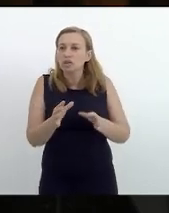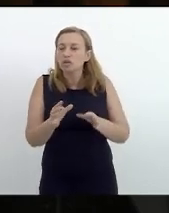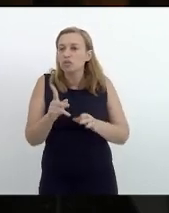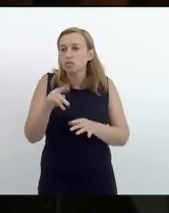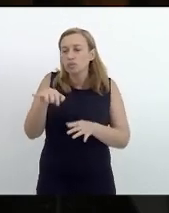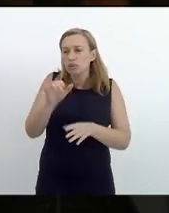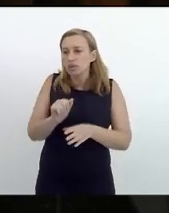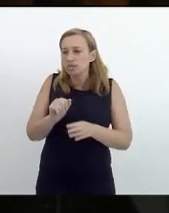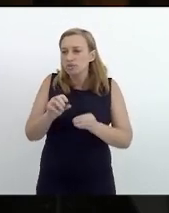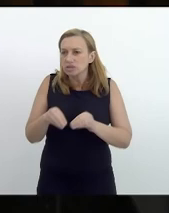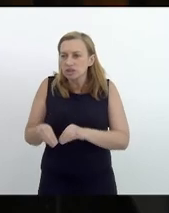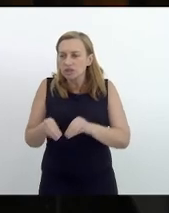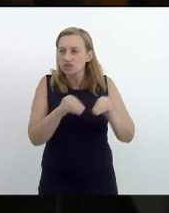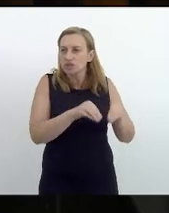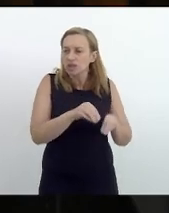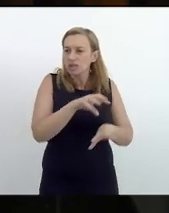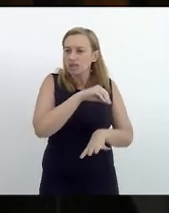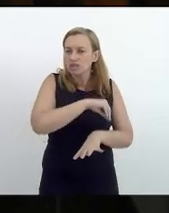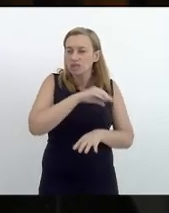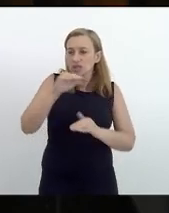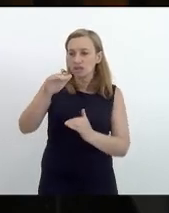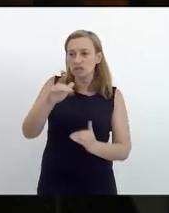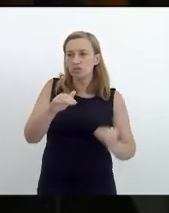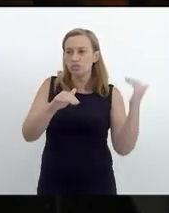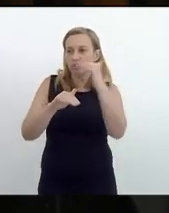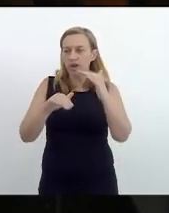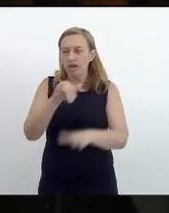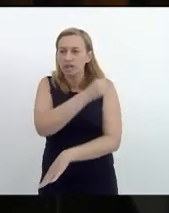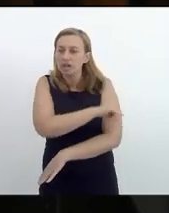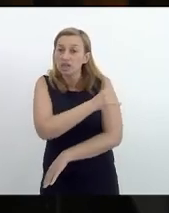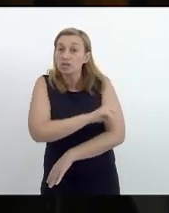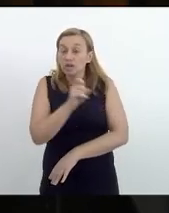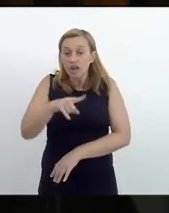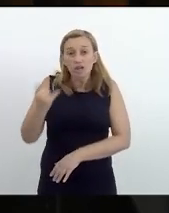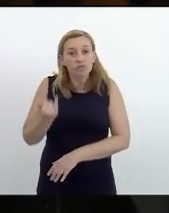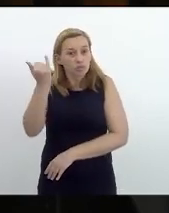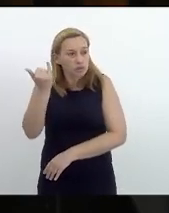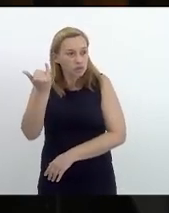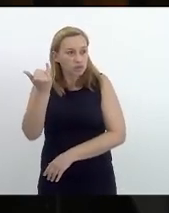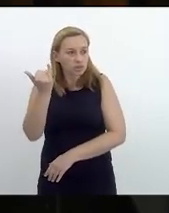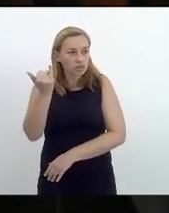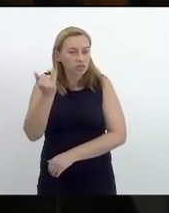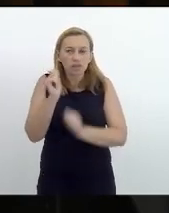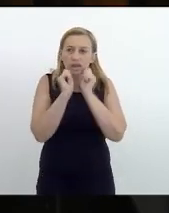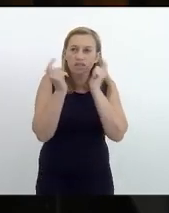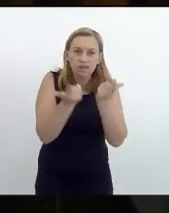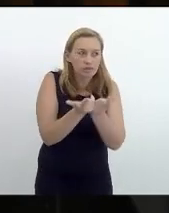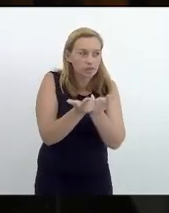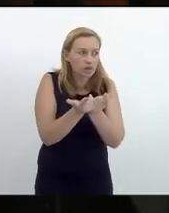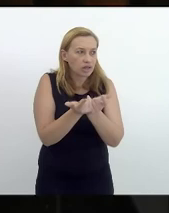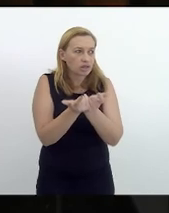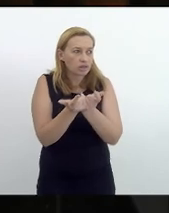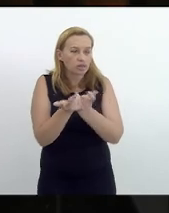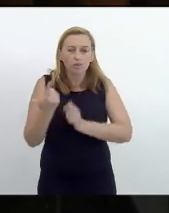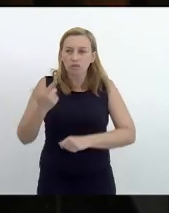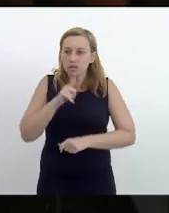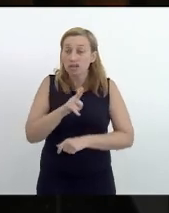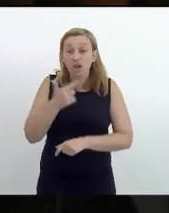transferência de renda que é o SuperaRio medida importante que a Assembleia tomou veja a dificuldade